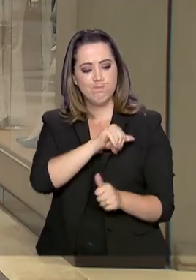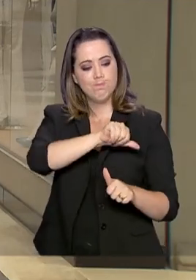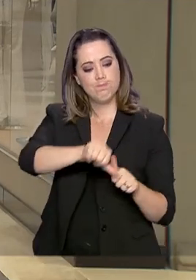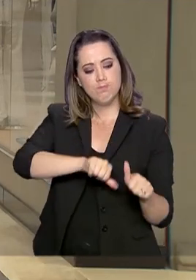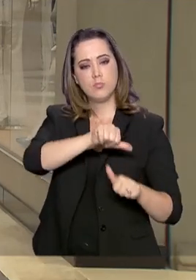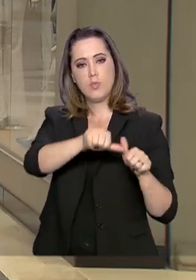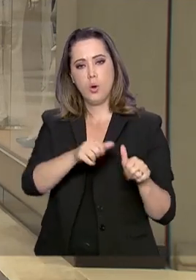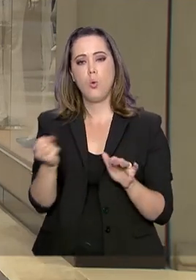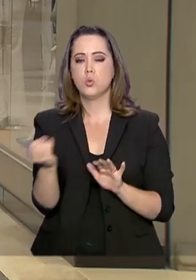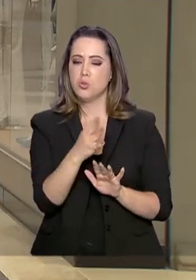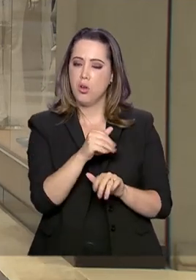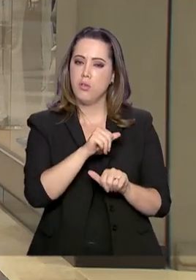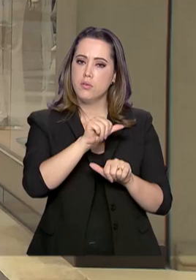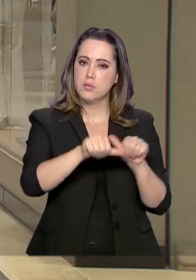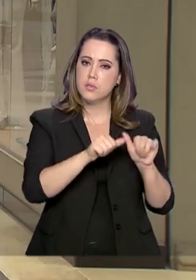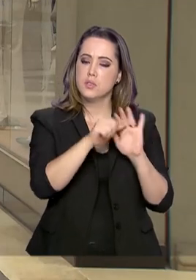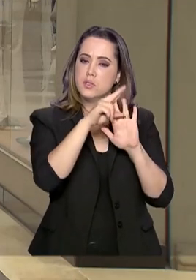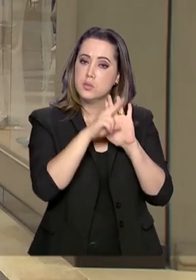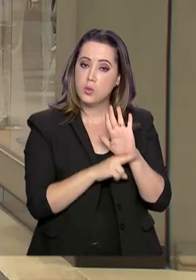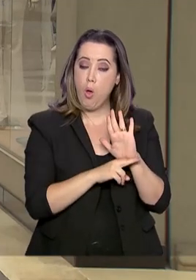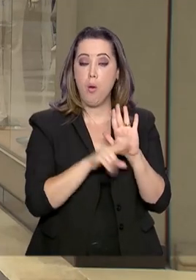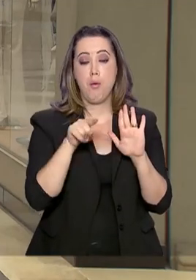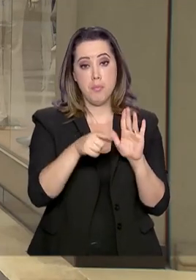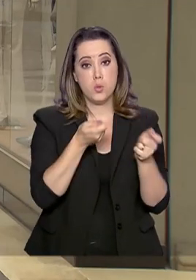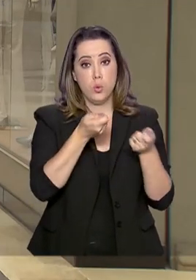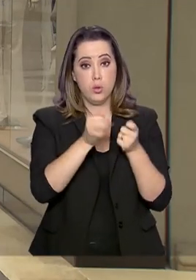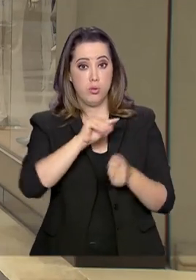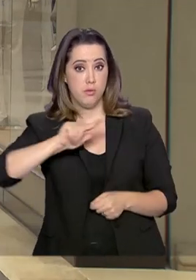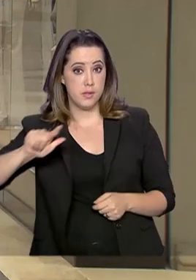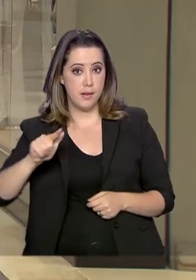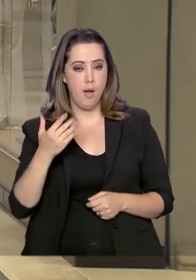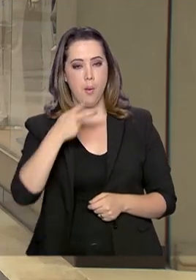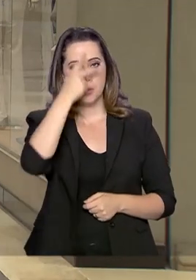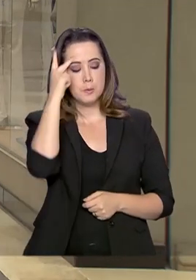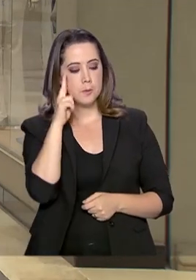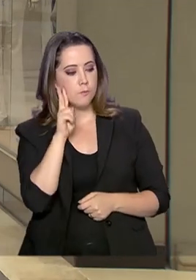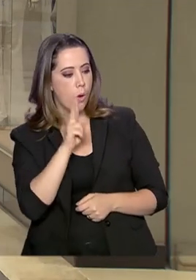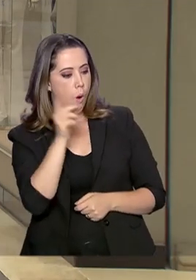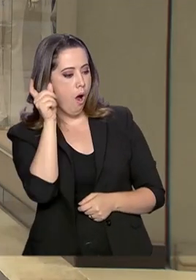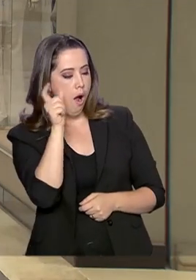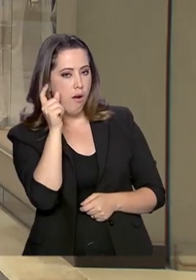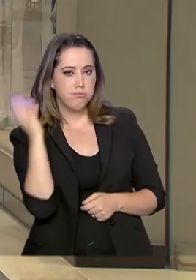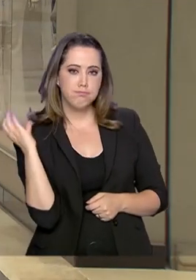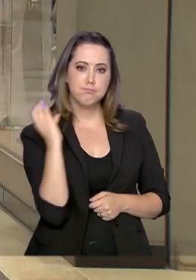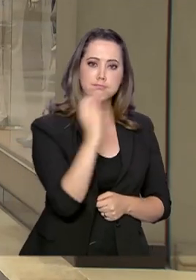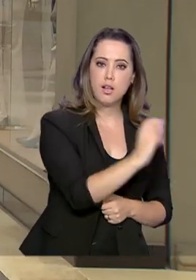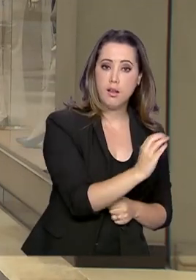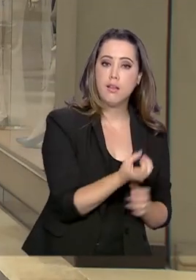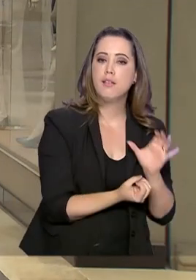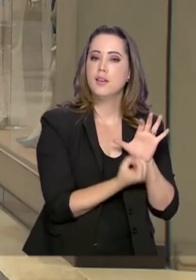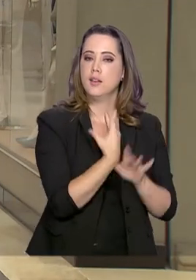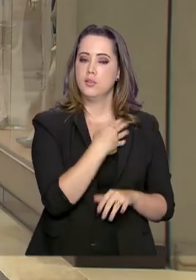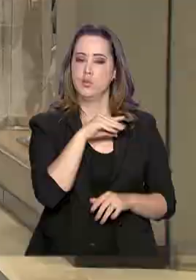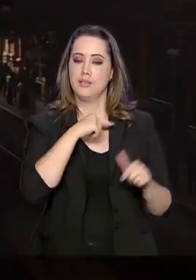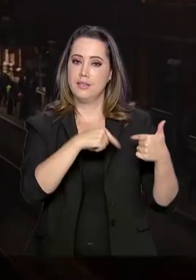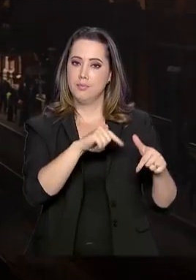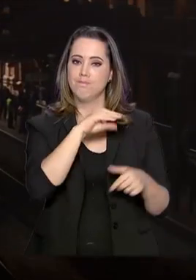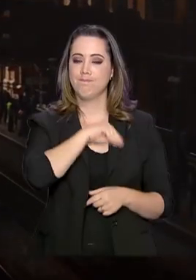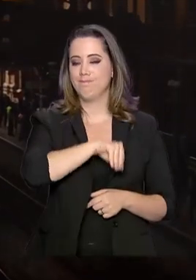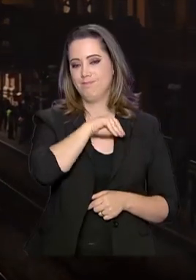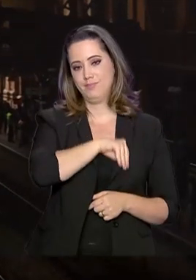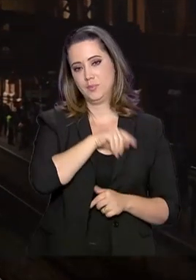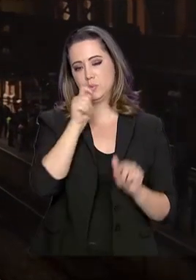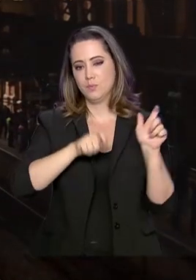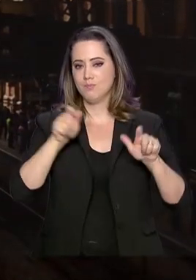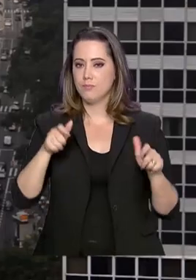econômicas e o ajuste fiscal. Tudo isso para atrair investimentos que geram emprego e renda para a população. O